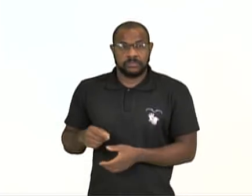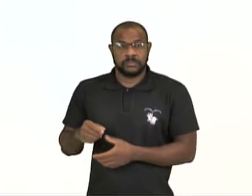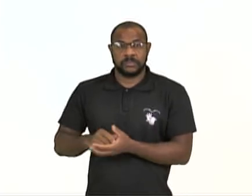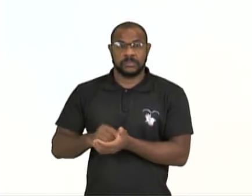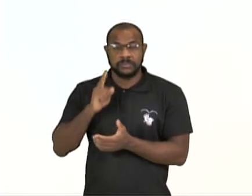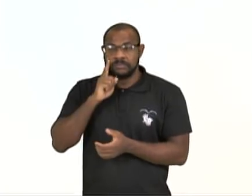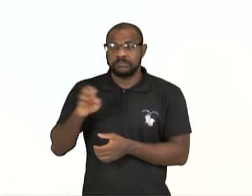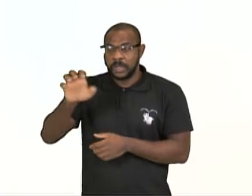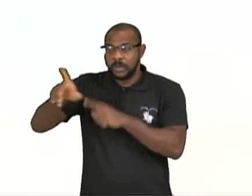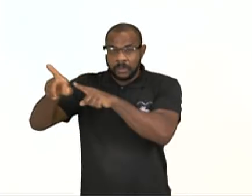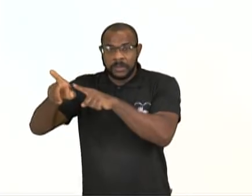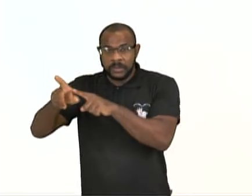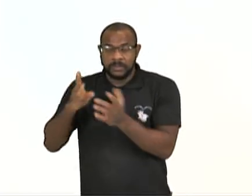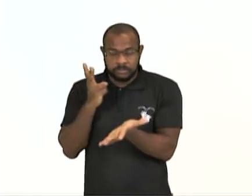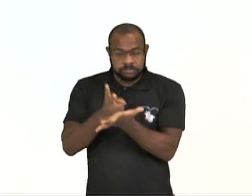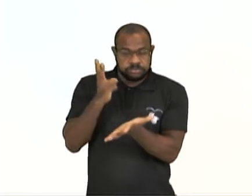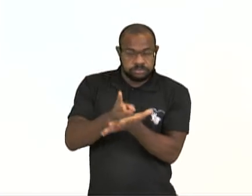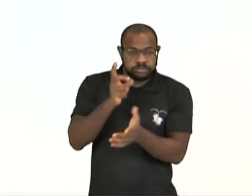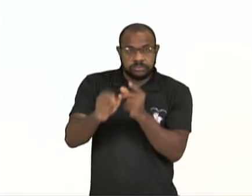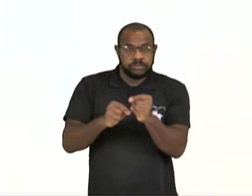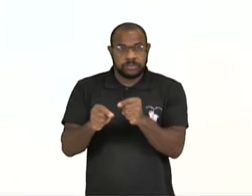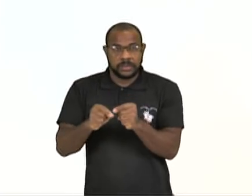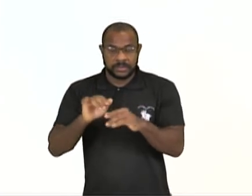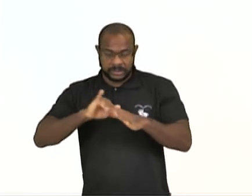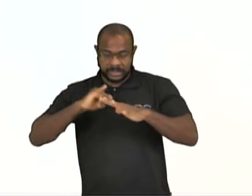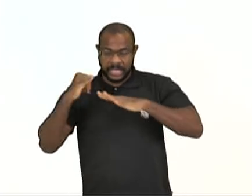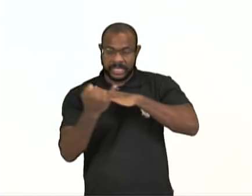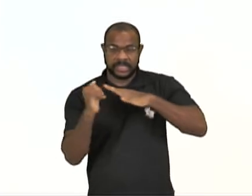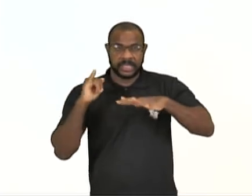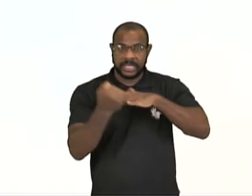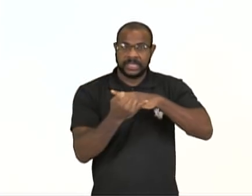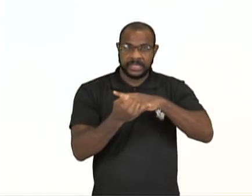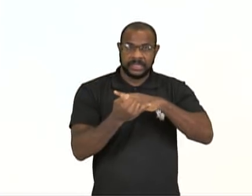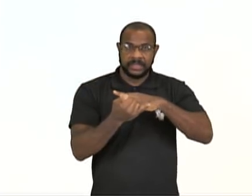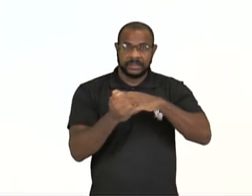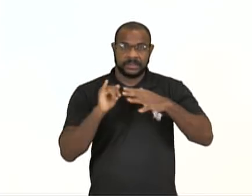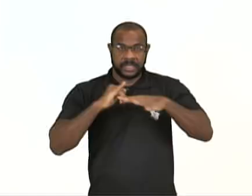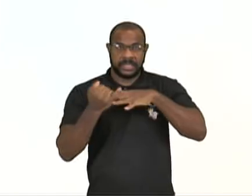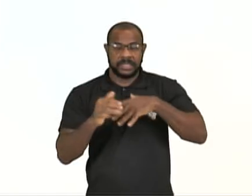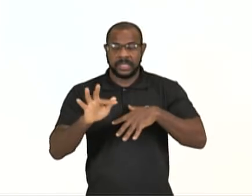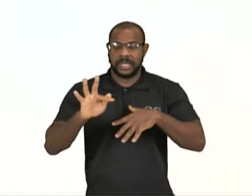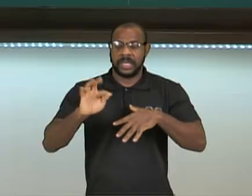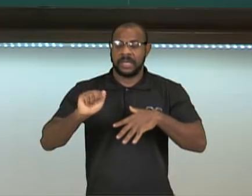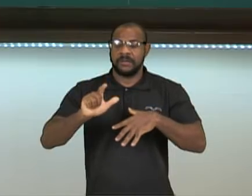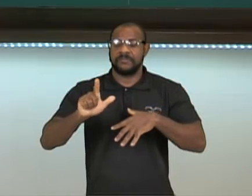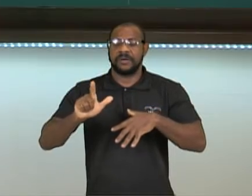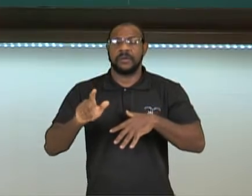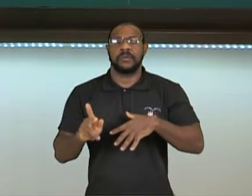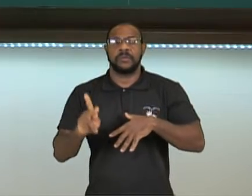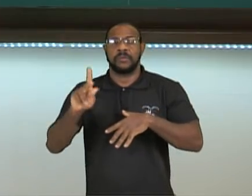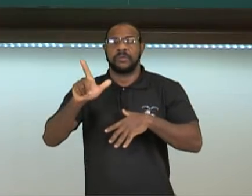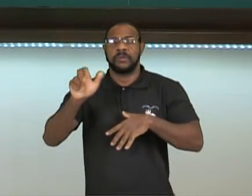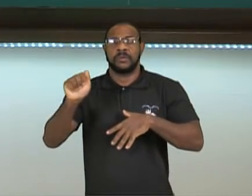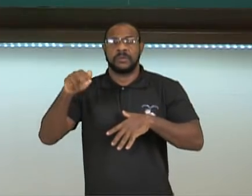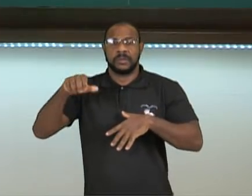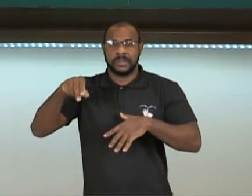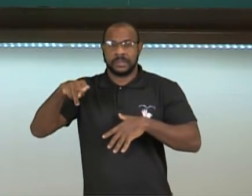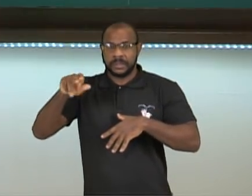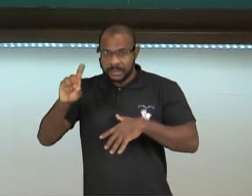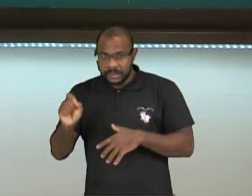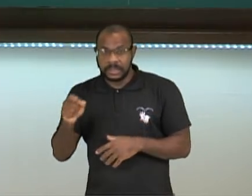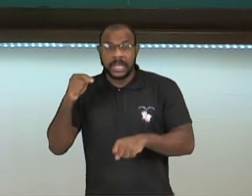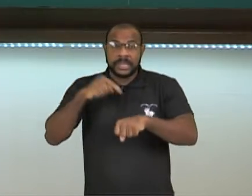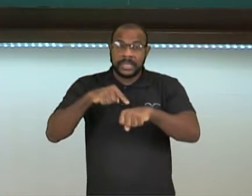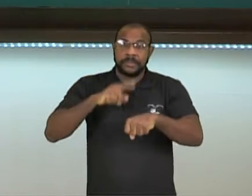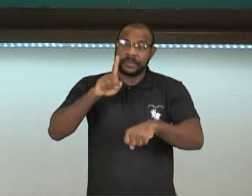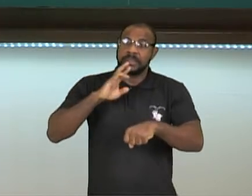continuidade da dominação nas ilhas Falklands. E aí, então agora você vai ter um tempo